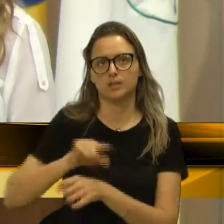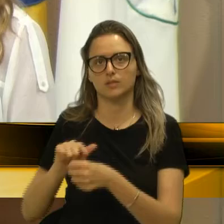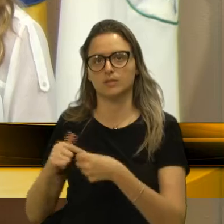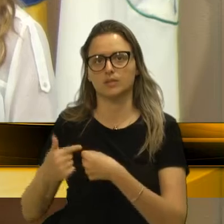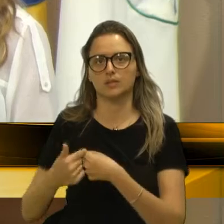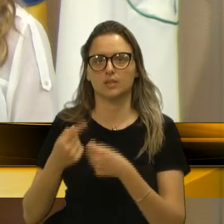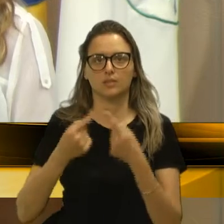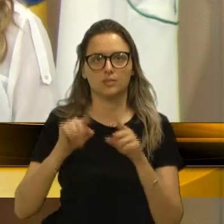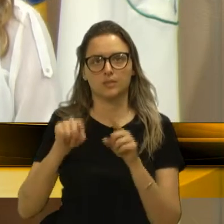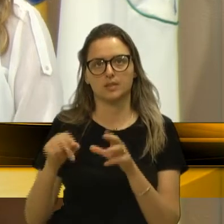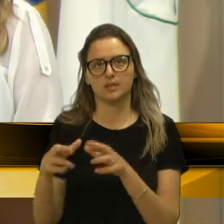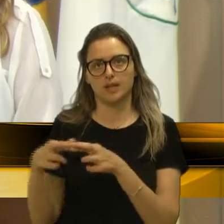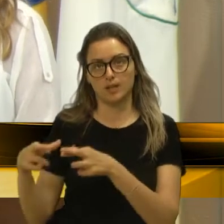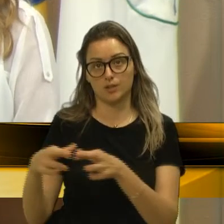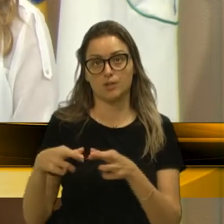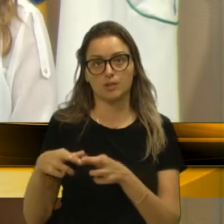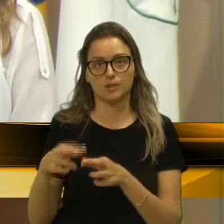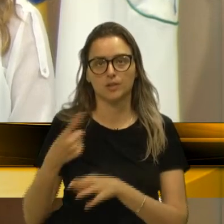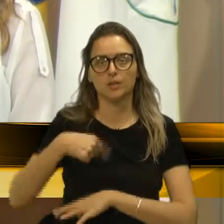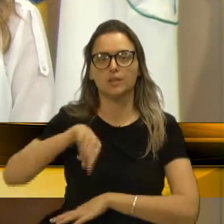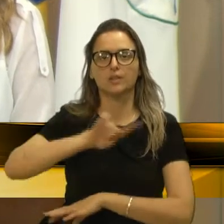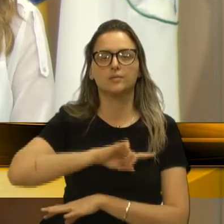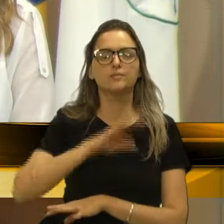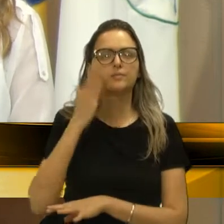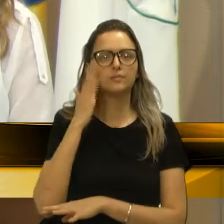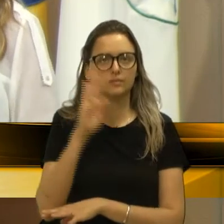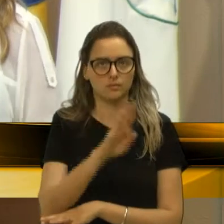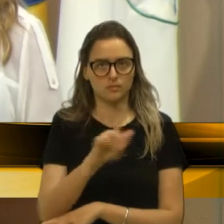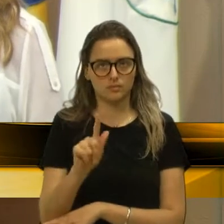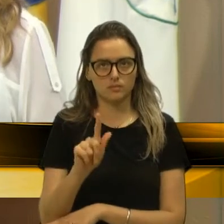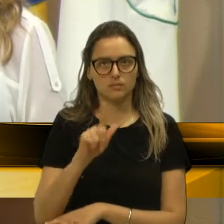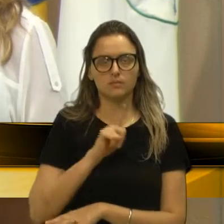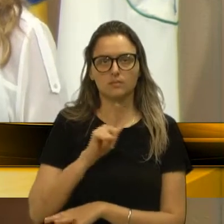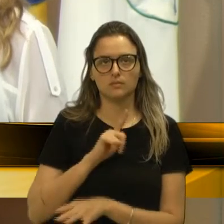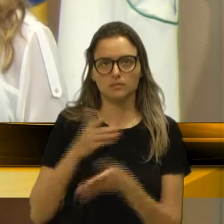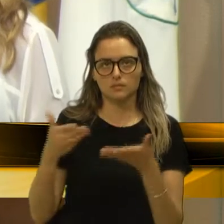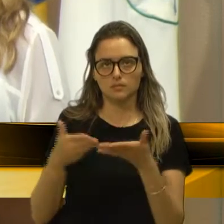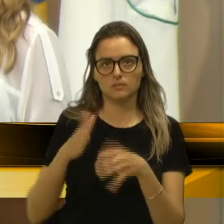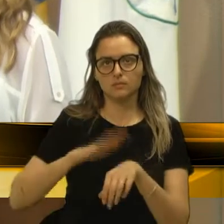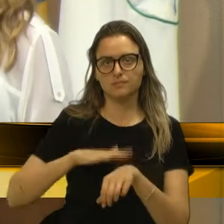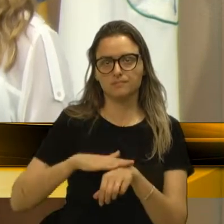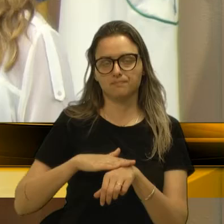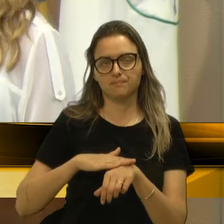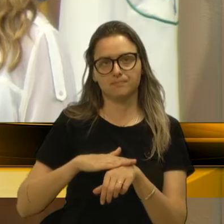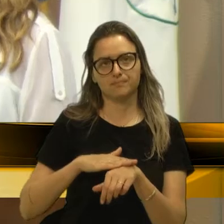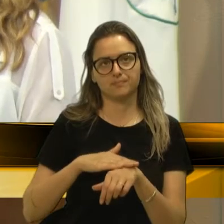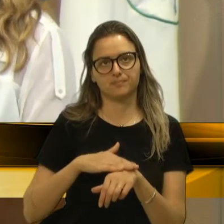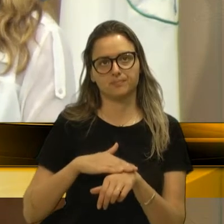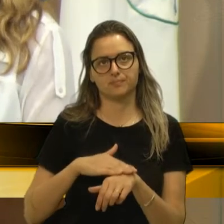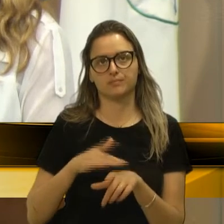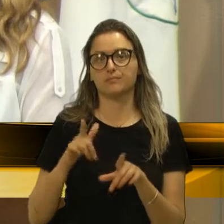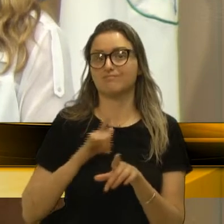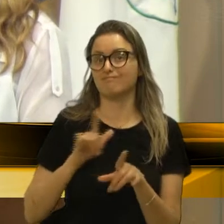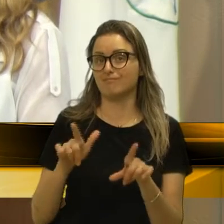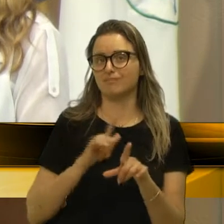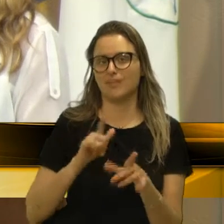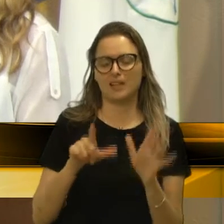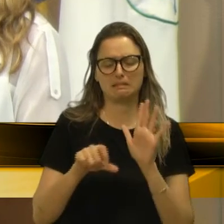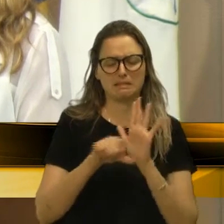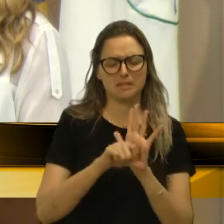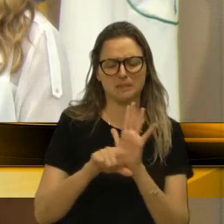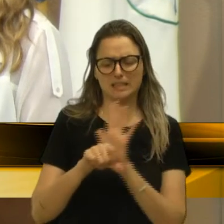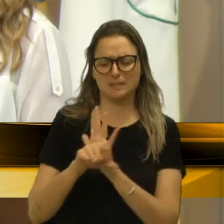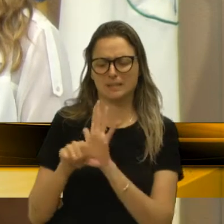mas é na região. Nós sabemos que Bento Gonçalves tem estado agora à frente dos índices de criminalidade no